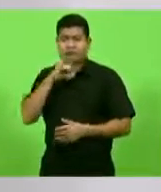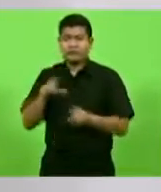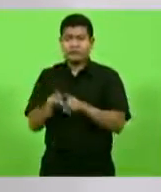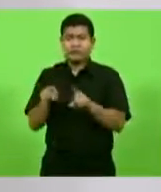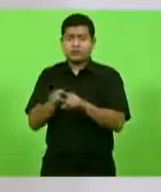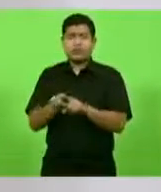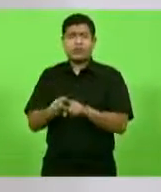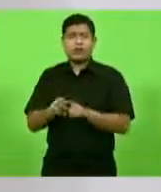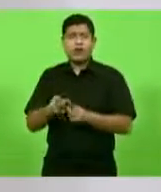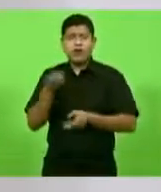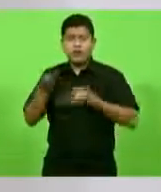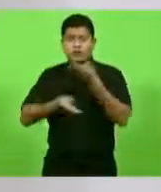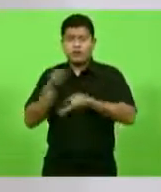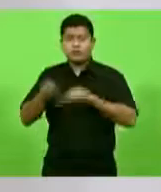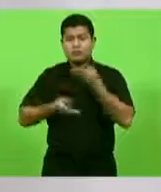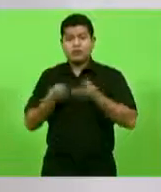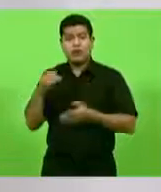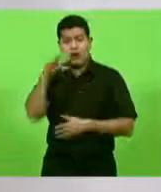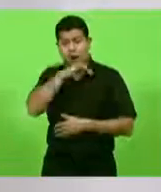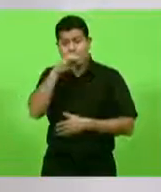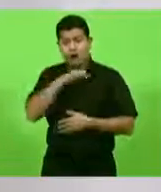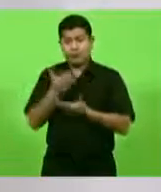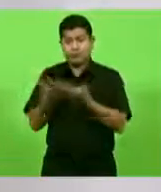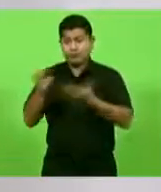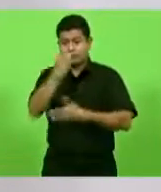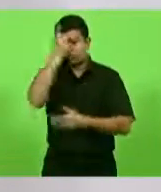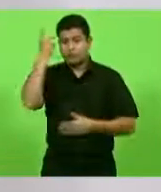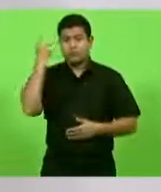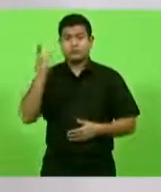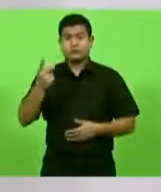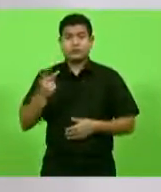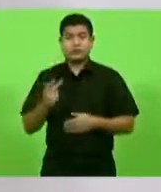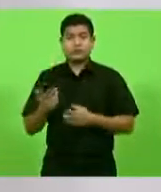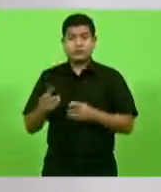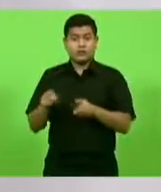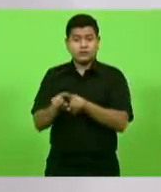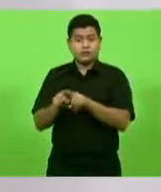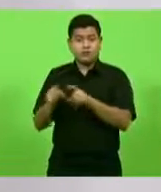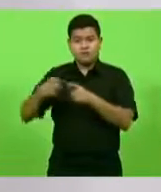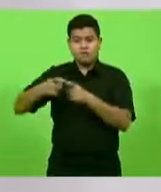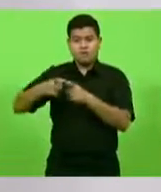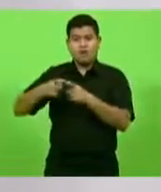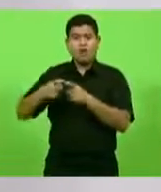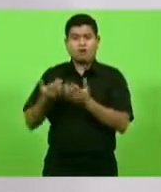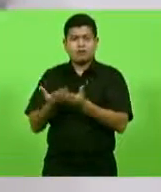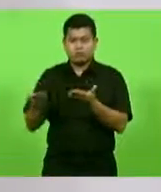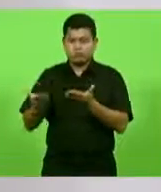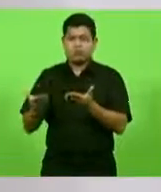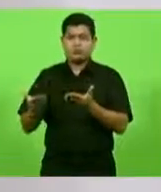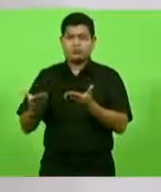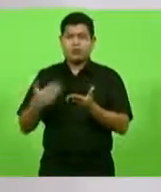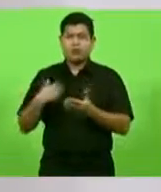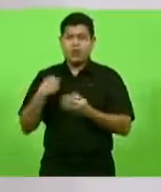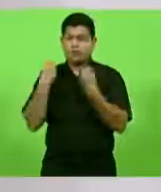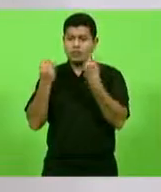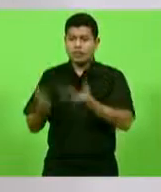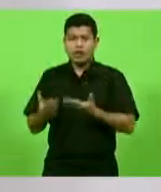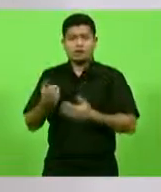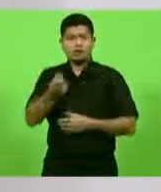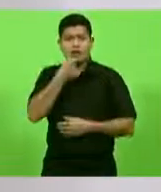imediato para as pessoas e ali os médicos davam a devida medicação, o devido